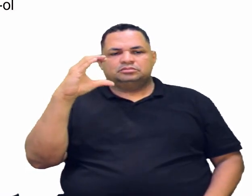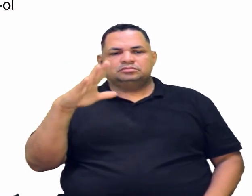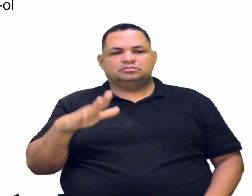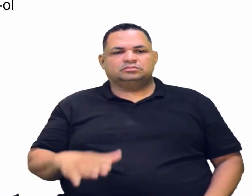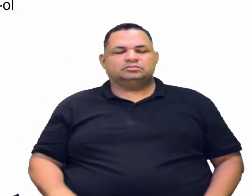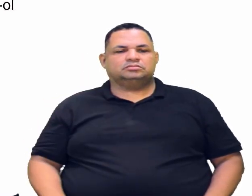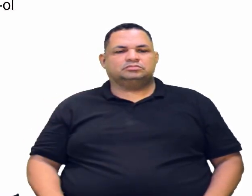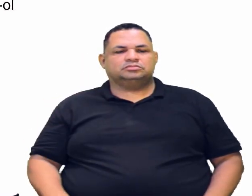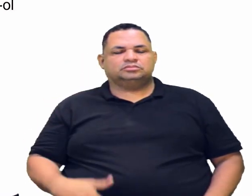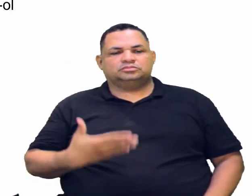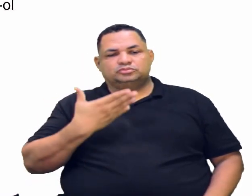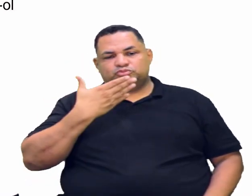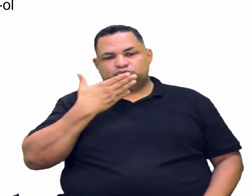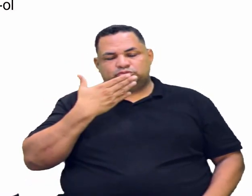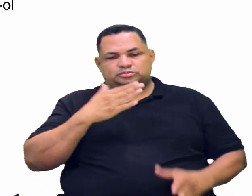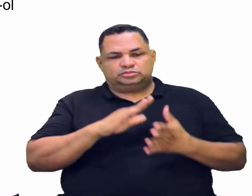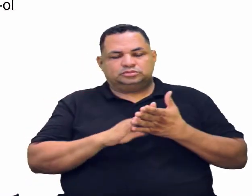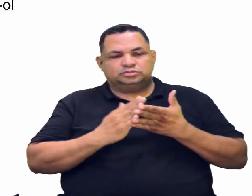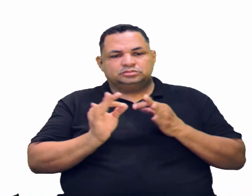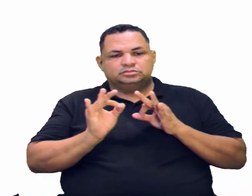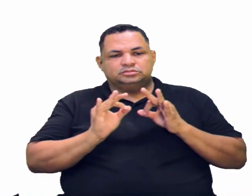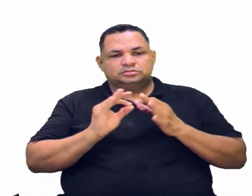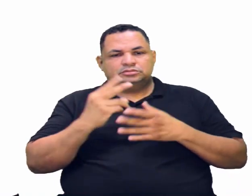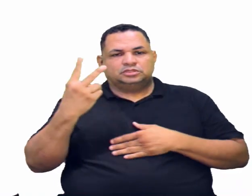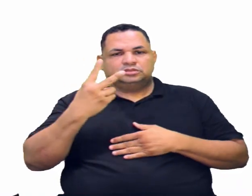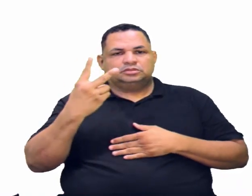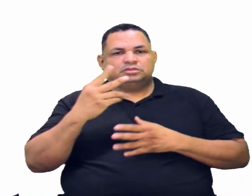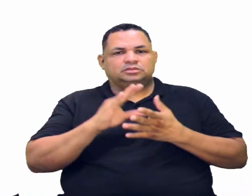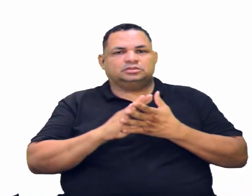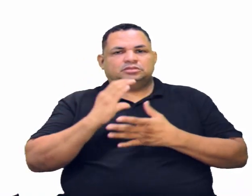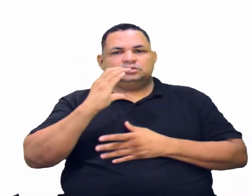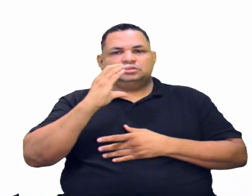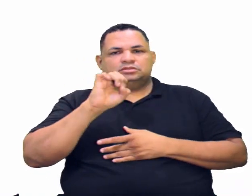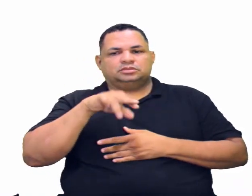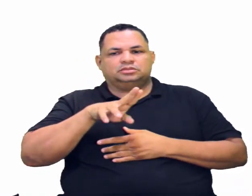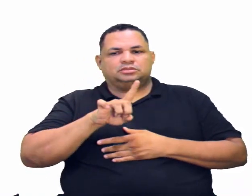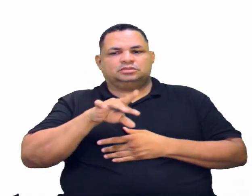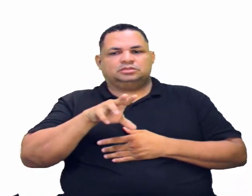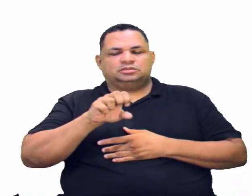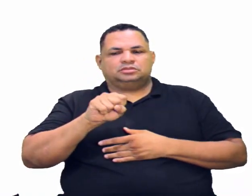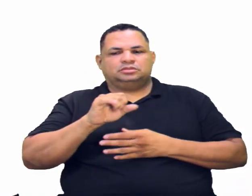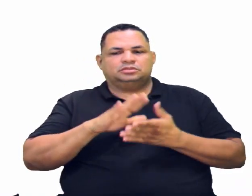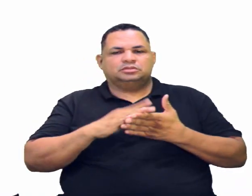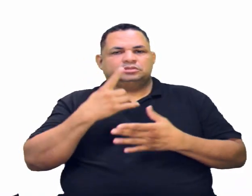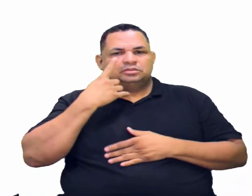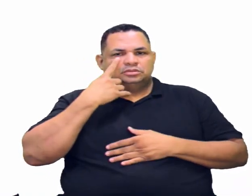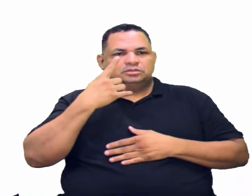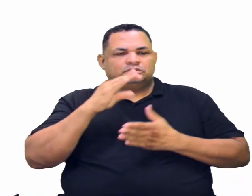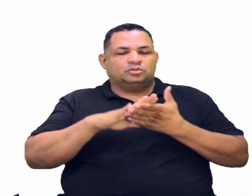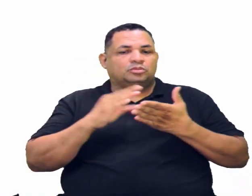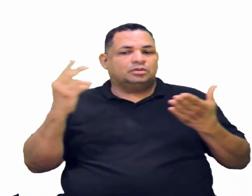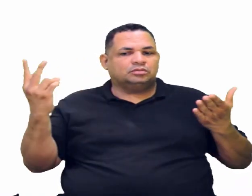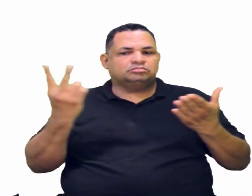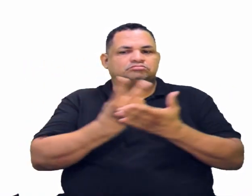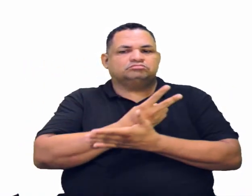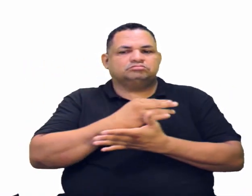carbono do tipo secundário. E das cetonas? As cetonas a gente viu os modos de obtenção.